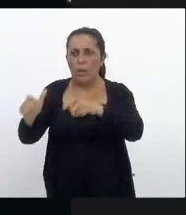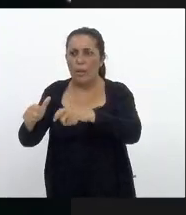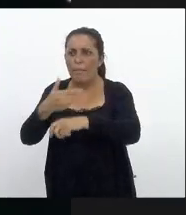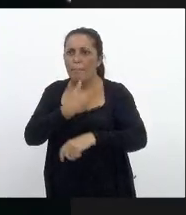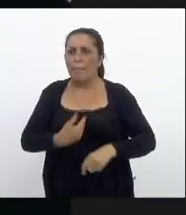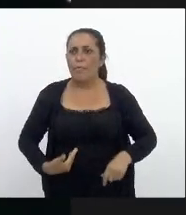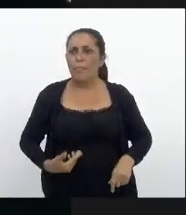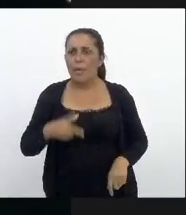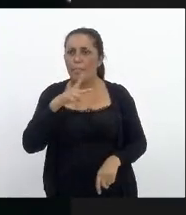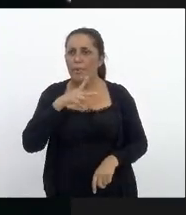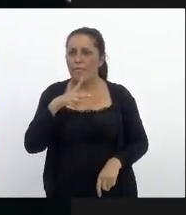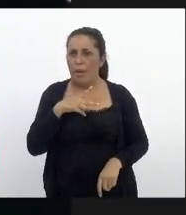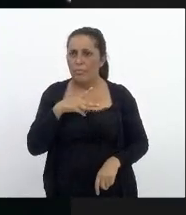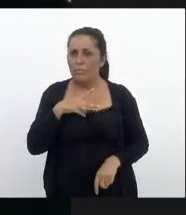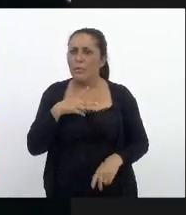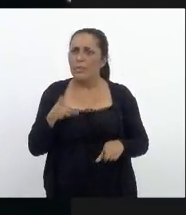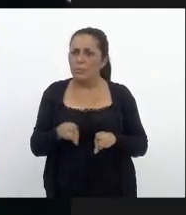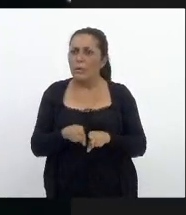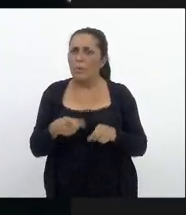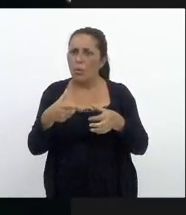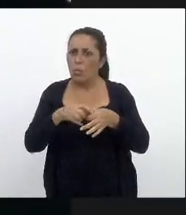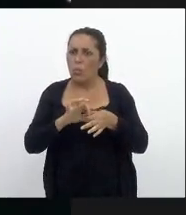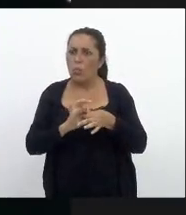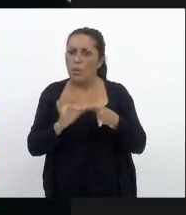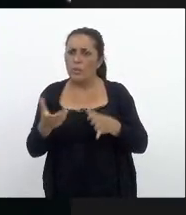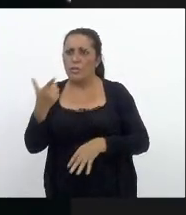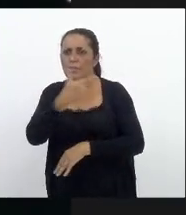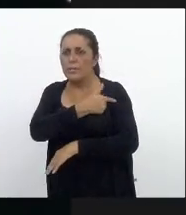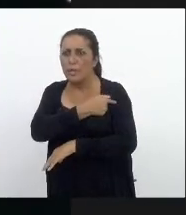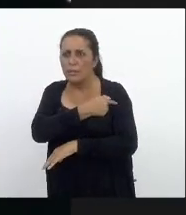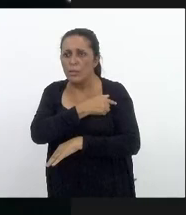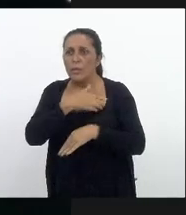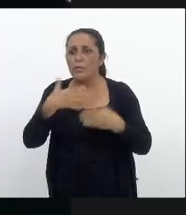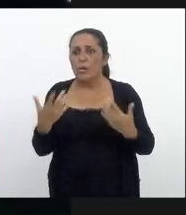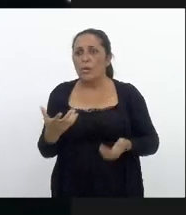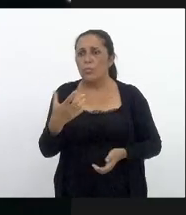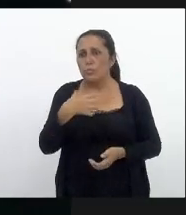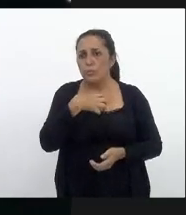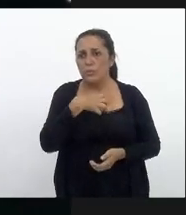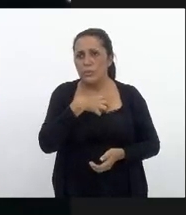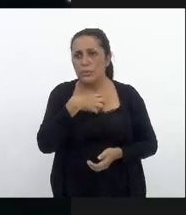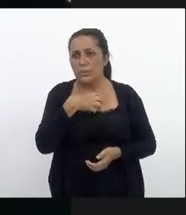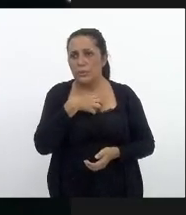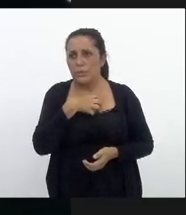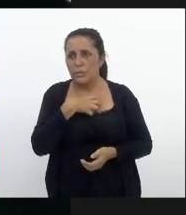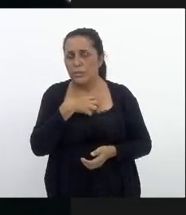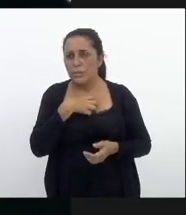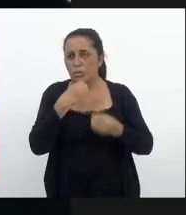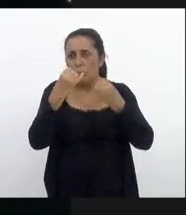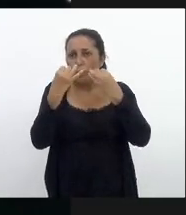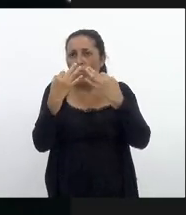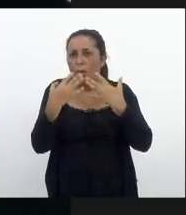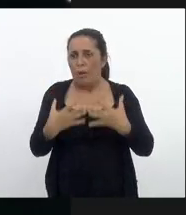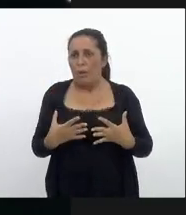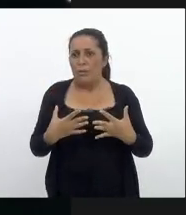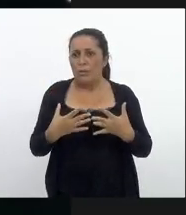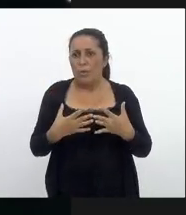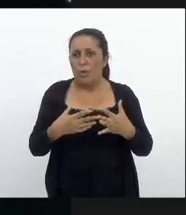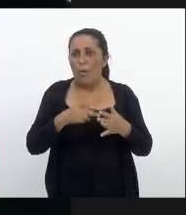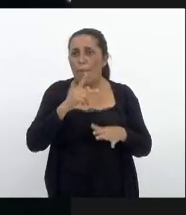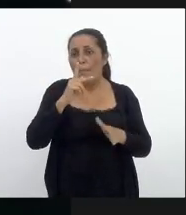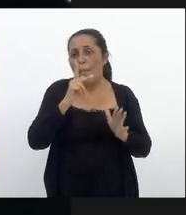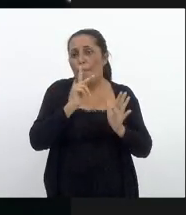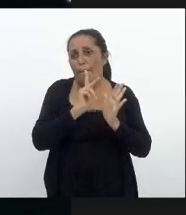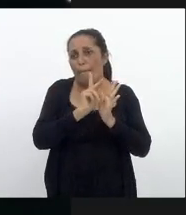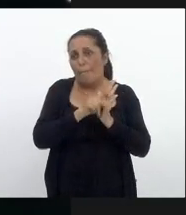como concedido também aos vacinados então nesse sentido o nosso projeto de lei ele vem trazer aí esse tema